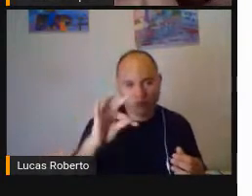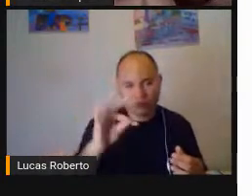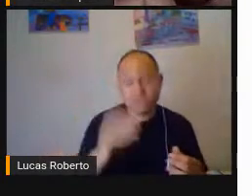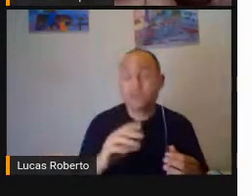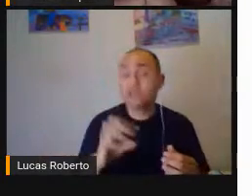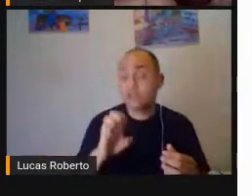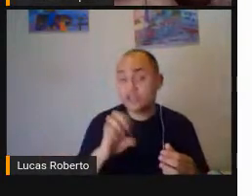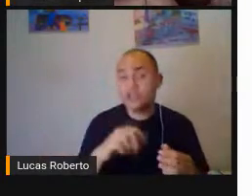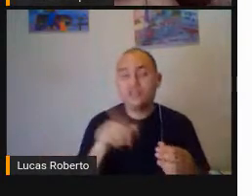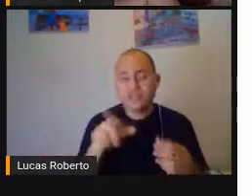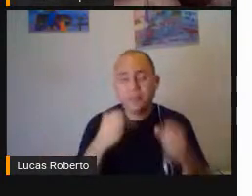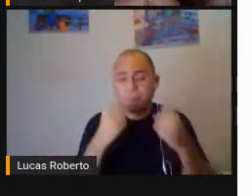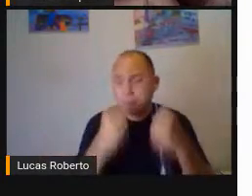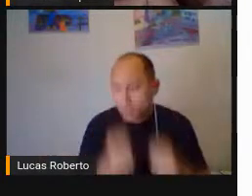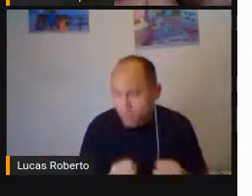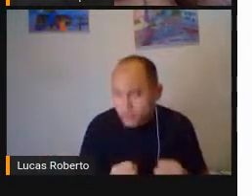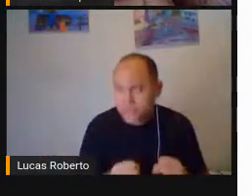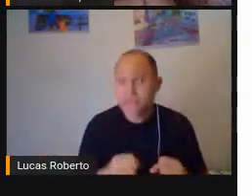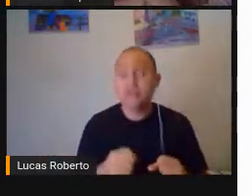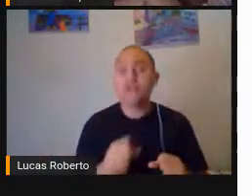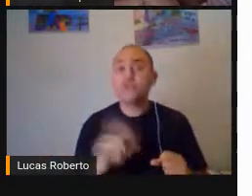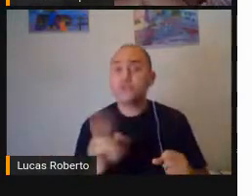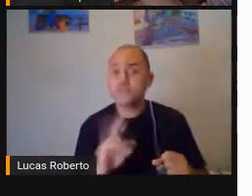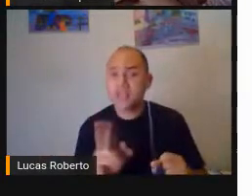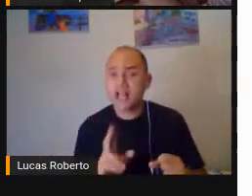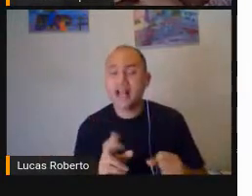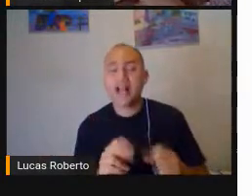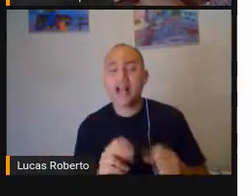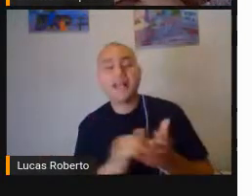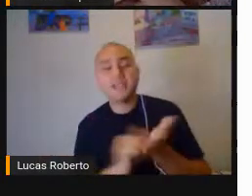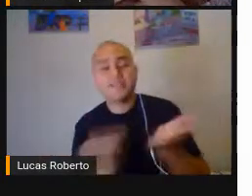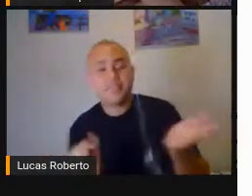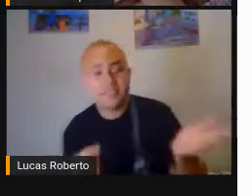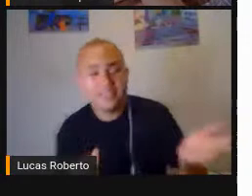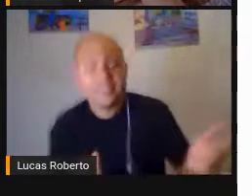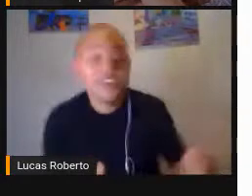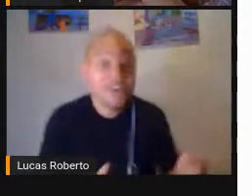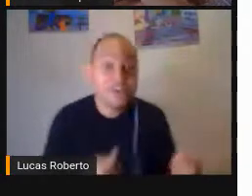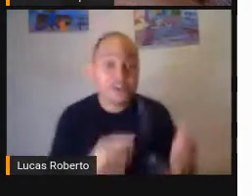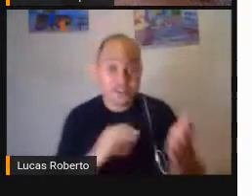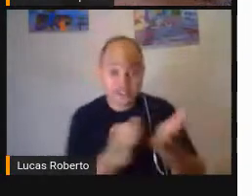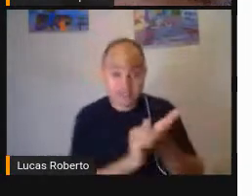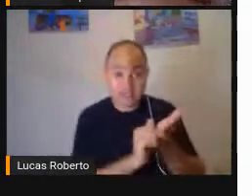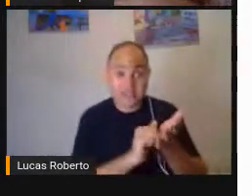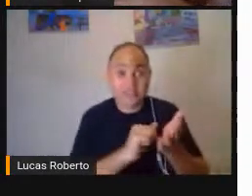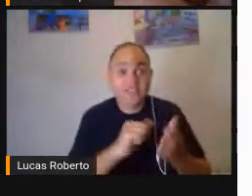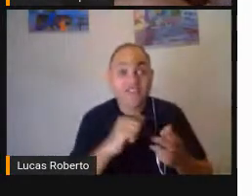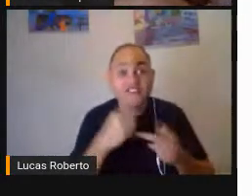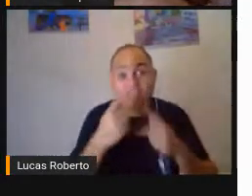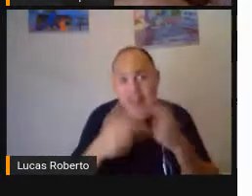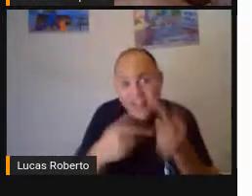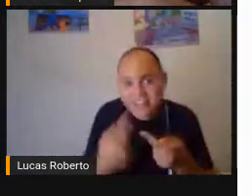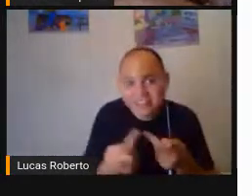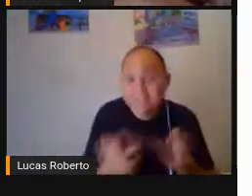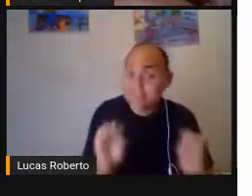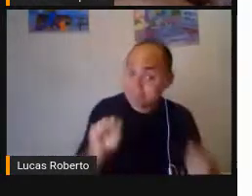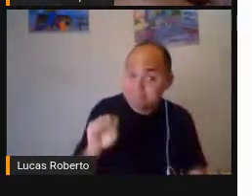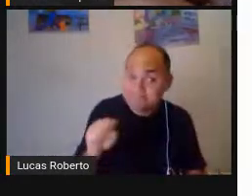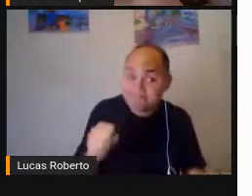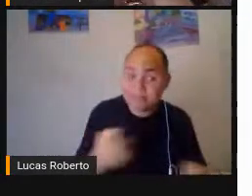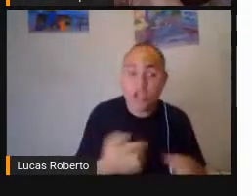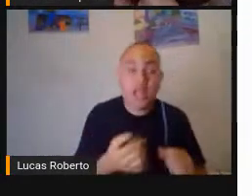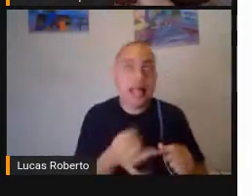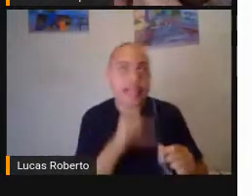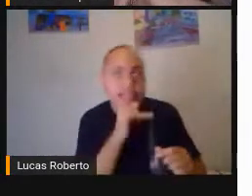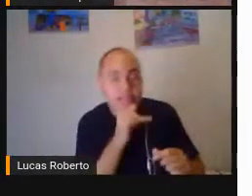só Para criança Que tem deficiência Visual Ou que é cega Ela pode utilizar Fazer as